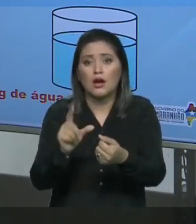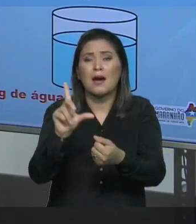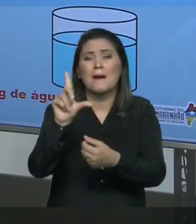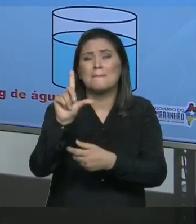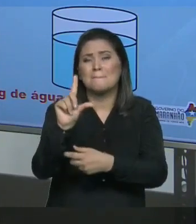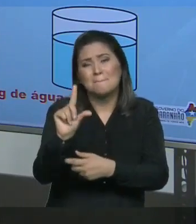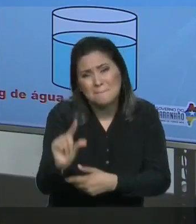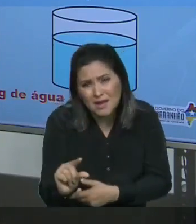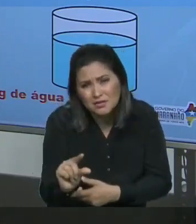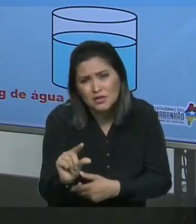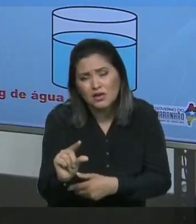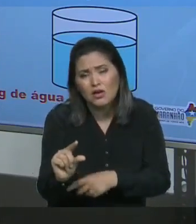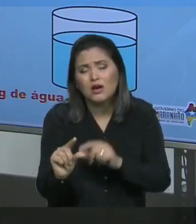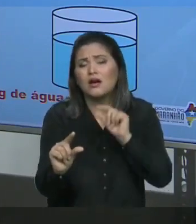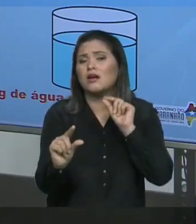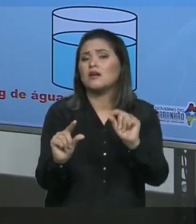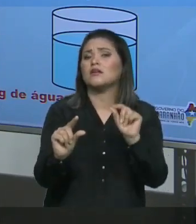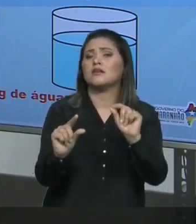quantidade Inferior